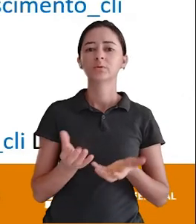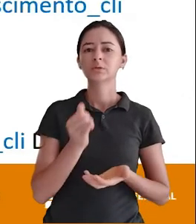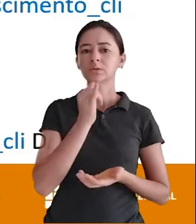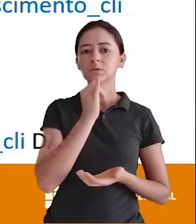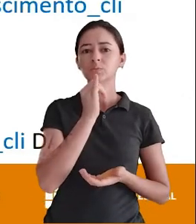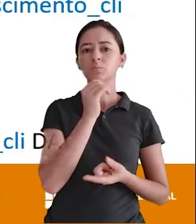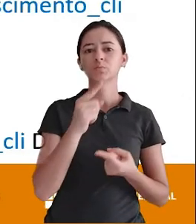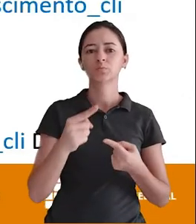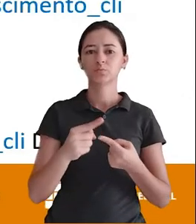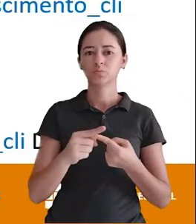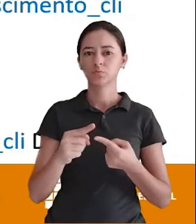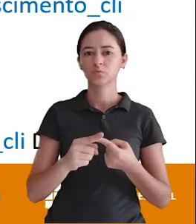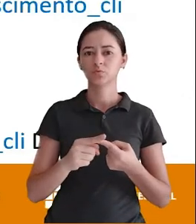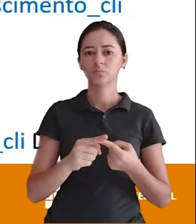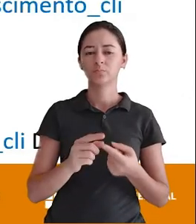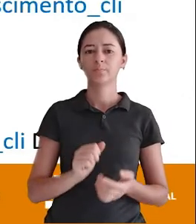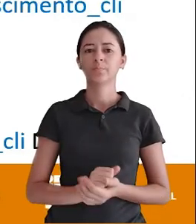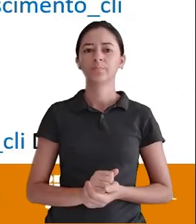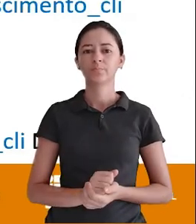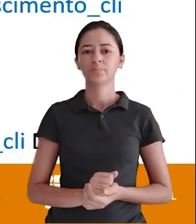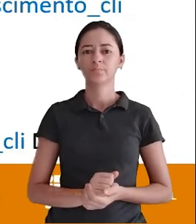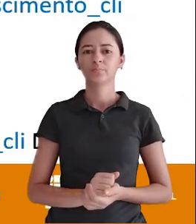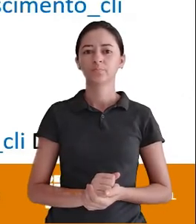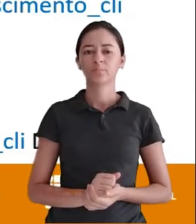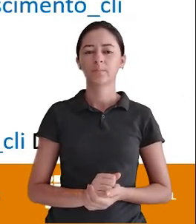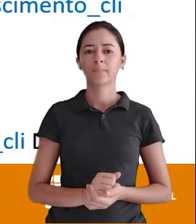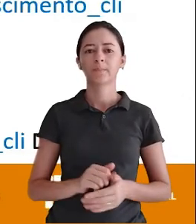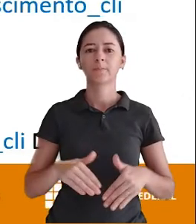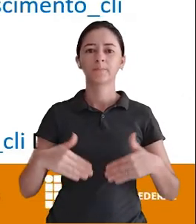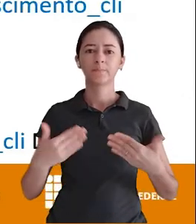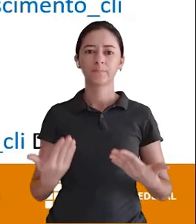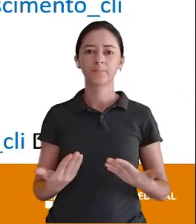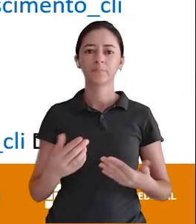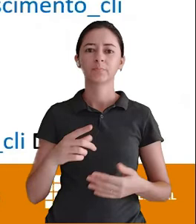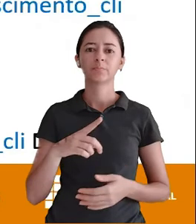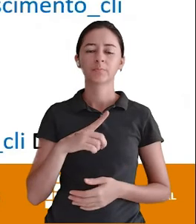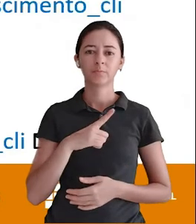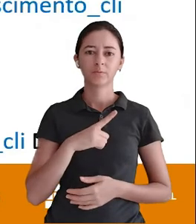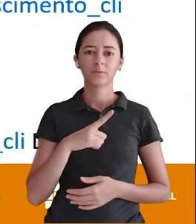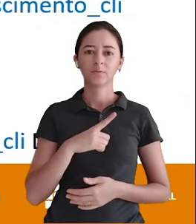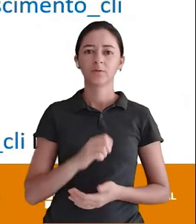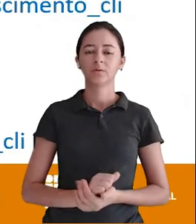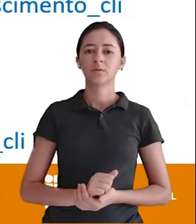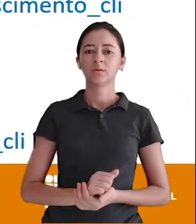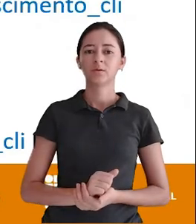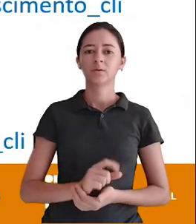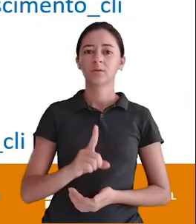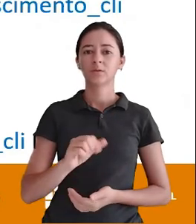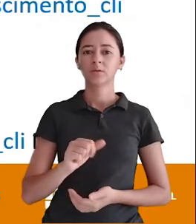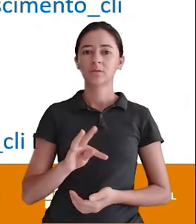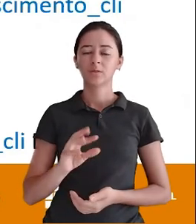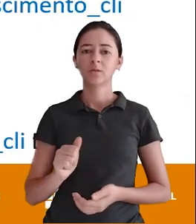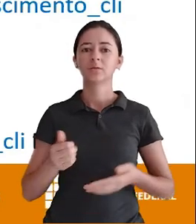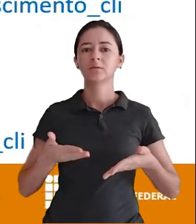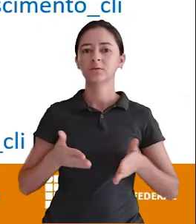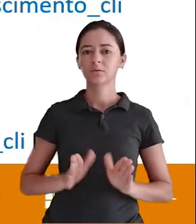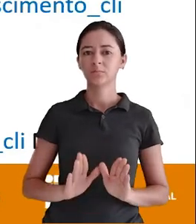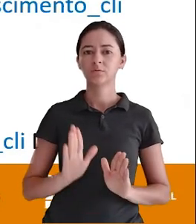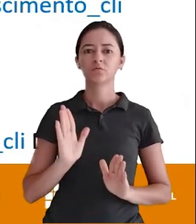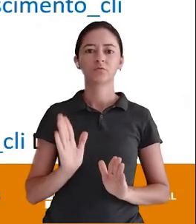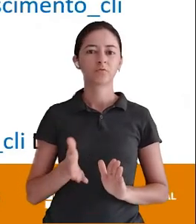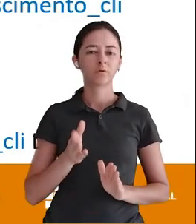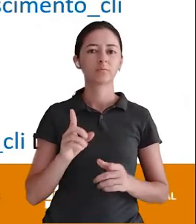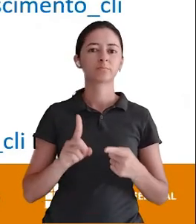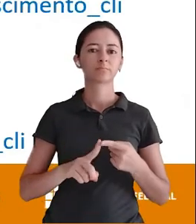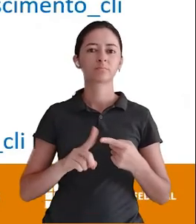O tipo de dado Dele Por alguma razão Então aqui eu tenho O atributo Data de nascimento Põemos que eu executei Esse código Certo O primeiro